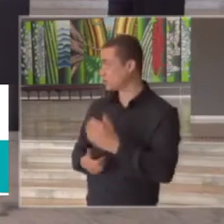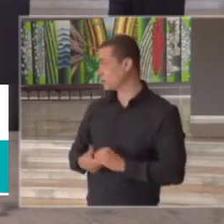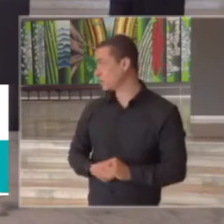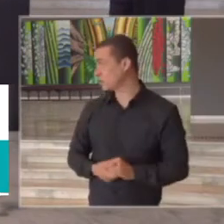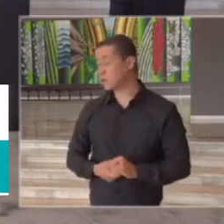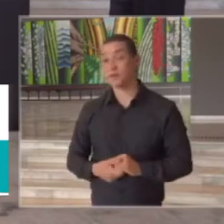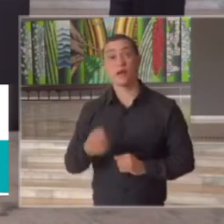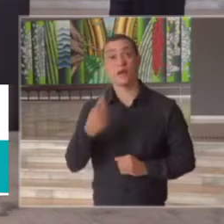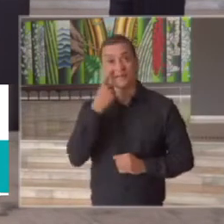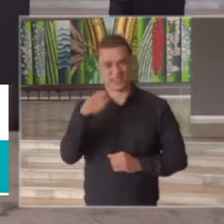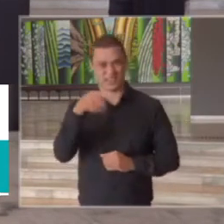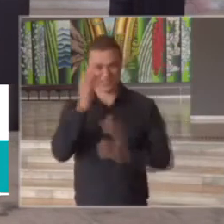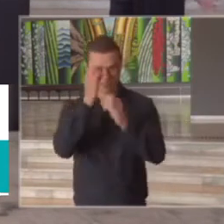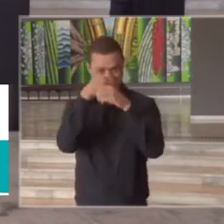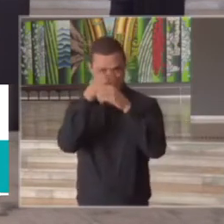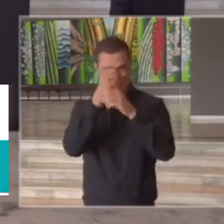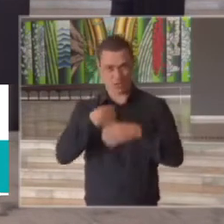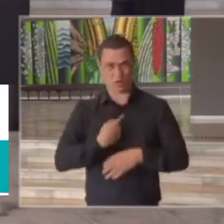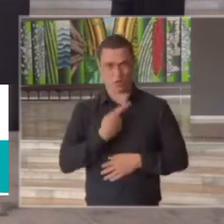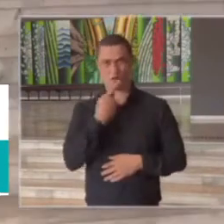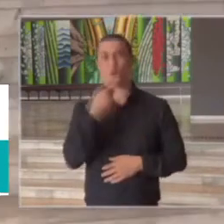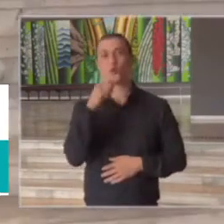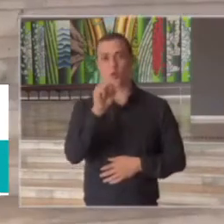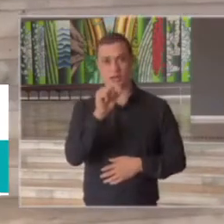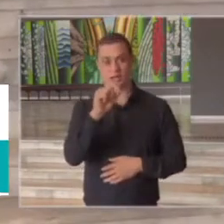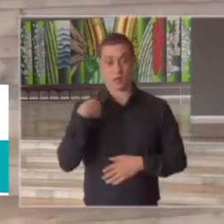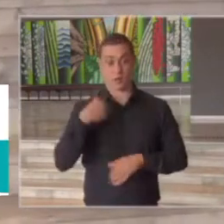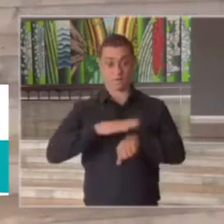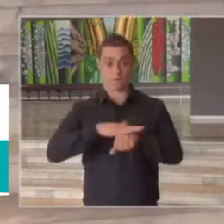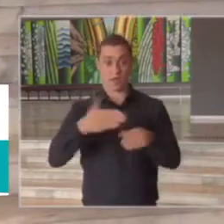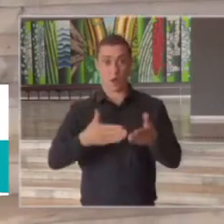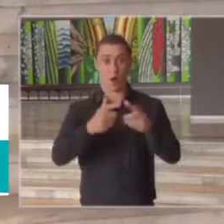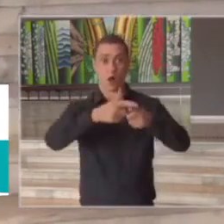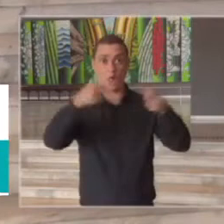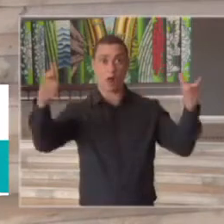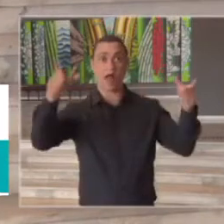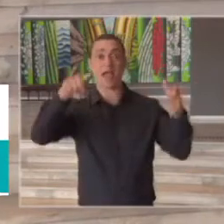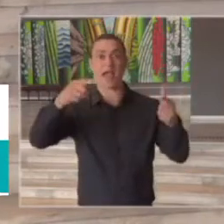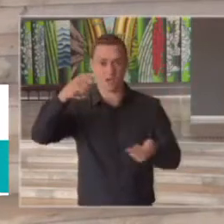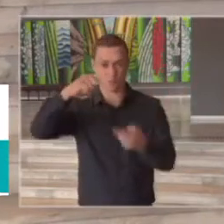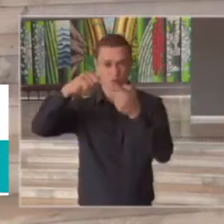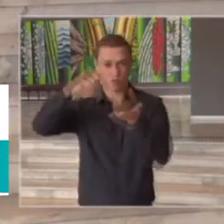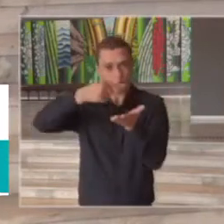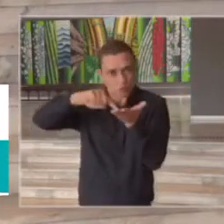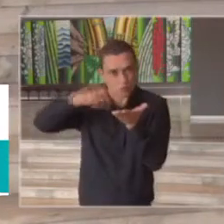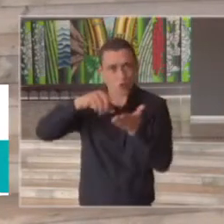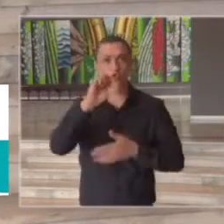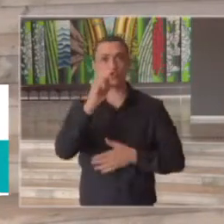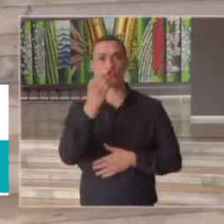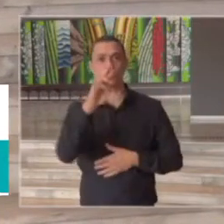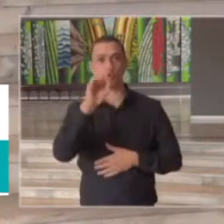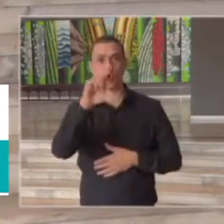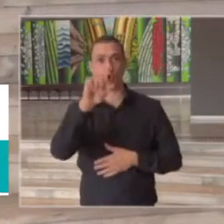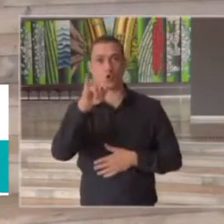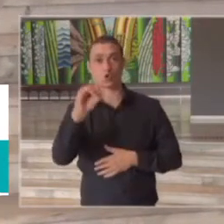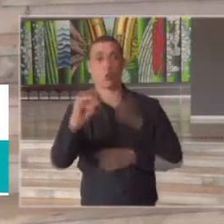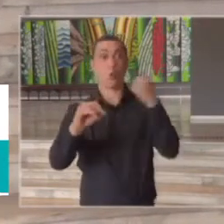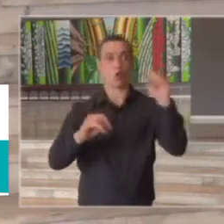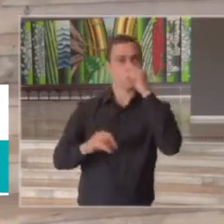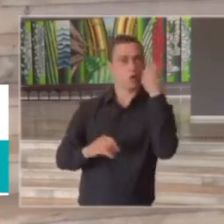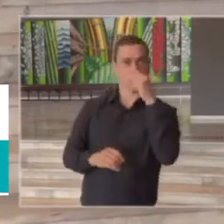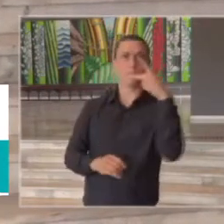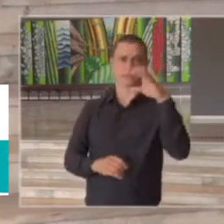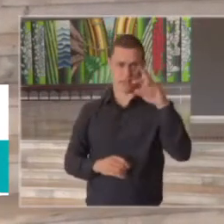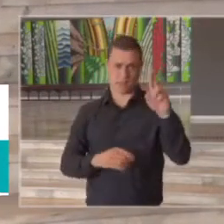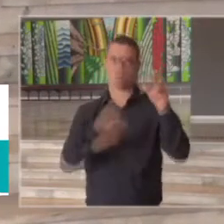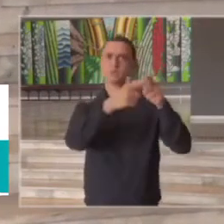veja o teste como eu mencionei que está sendo feito em massa é o teste sorológico o PCR ele está ele aumentou